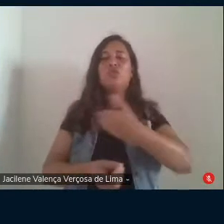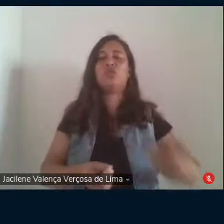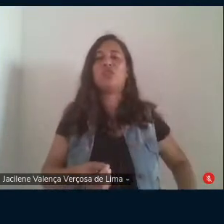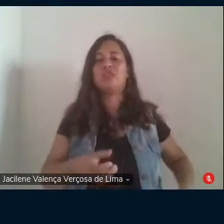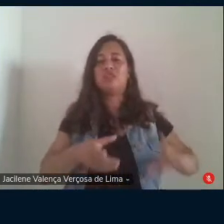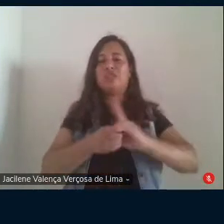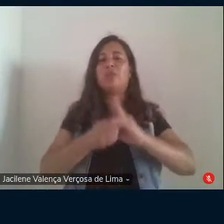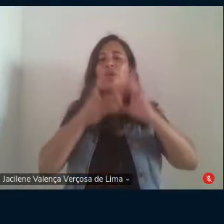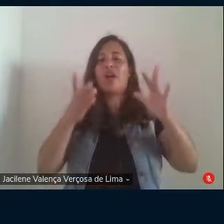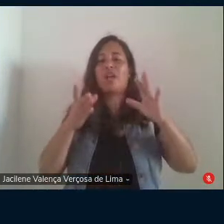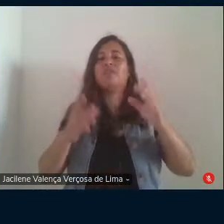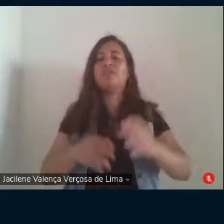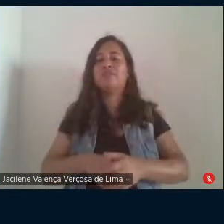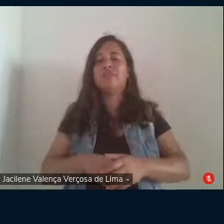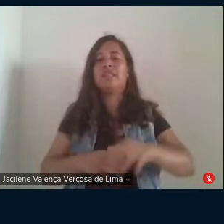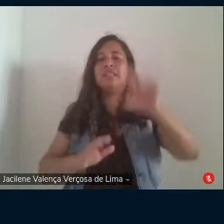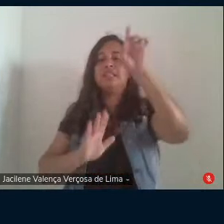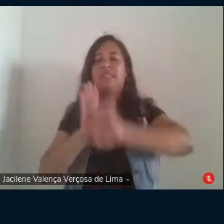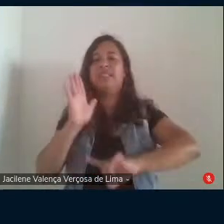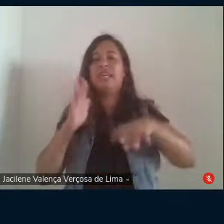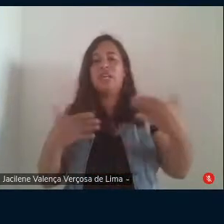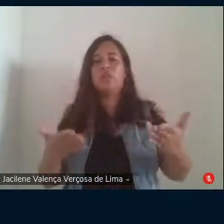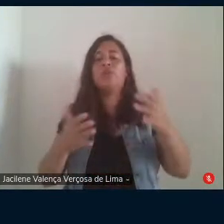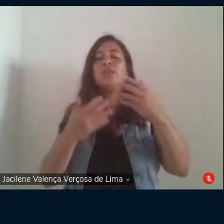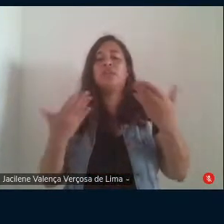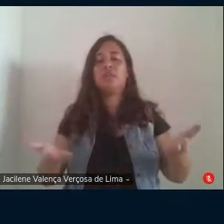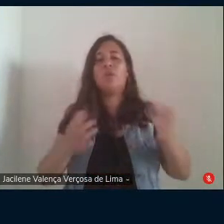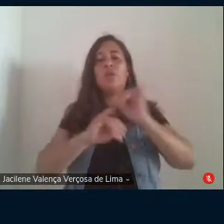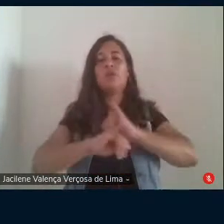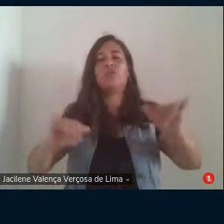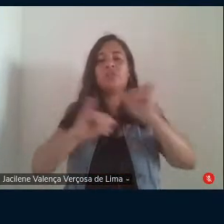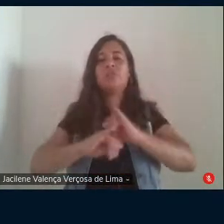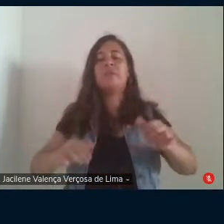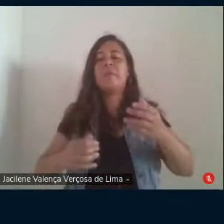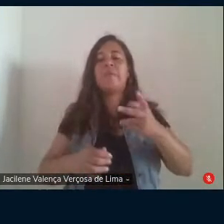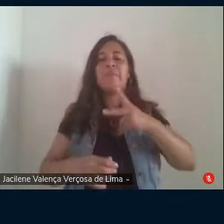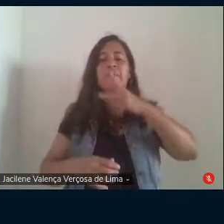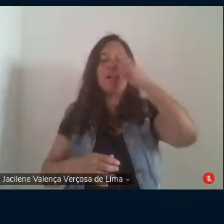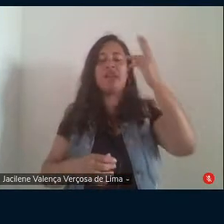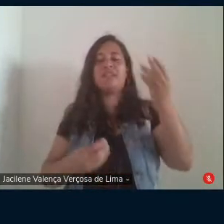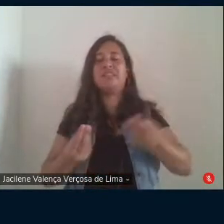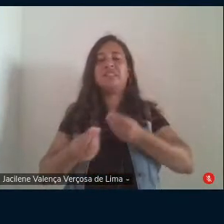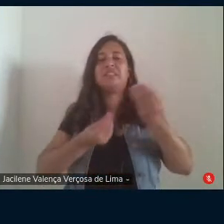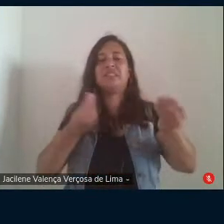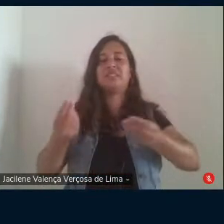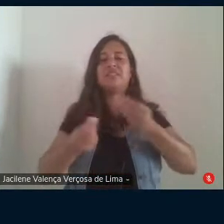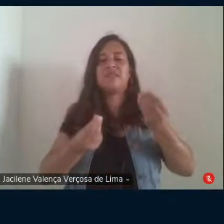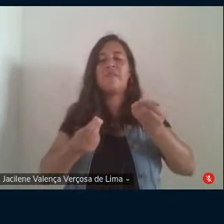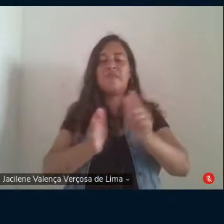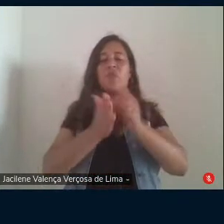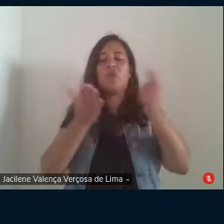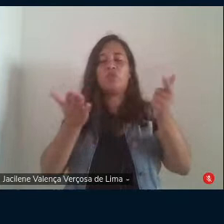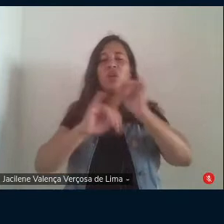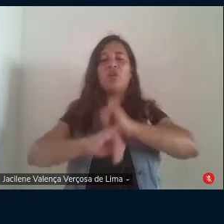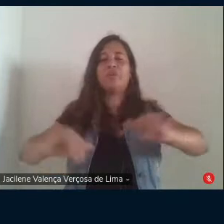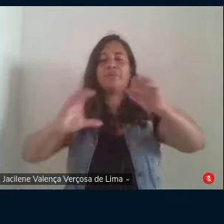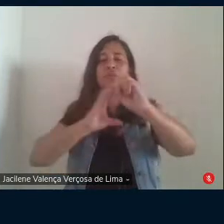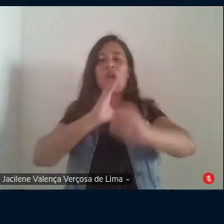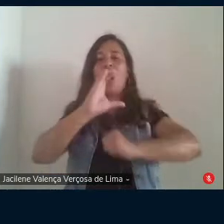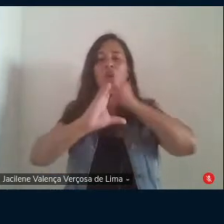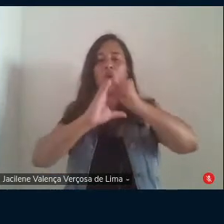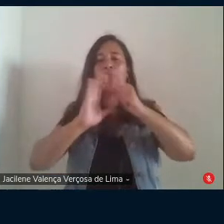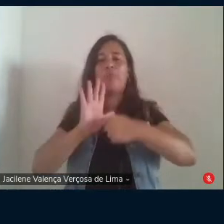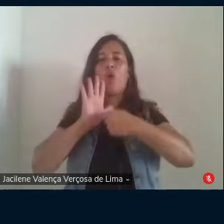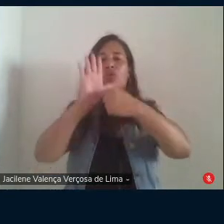abordaremos uma notícia que nos parece emblemática desse fato na edição do jornal da Globo exibida no dia